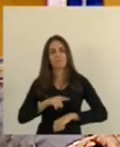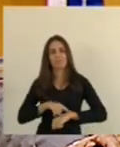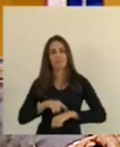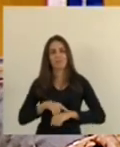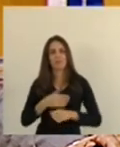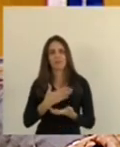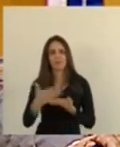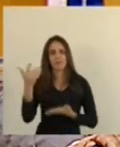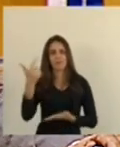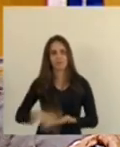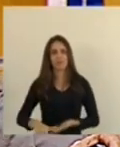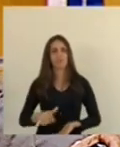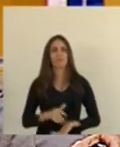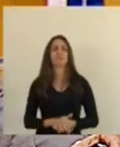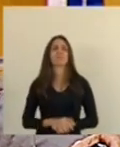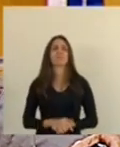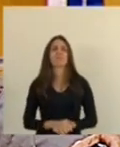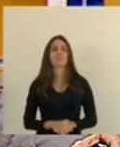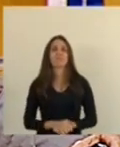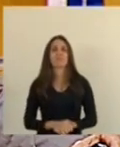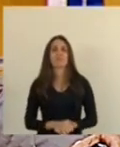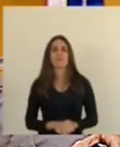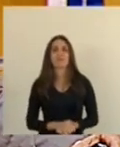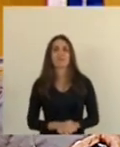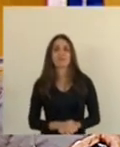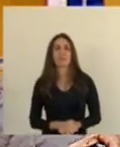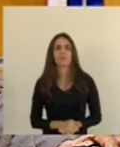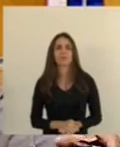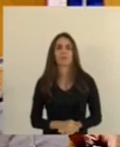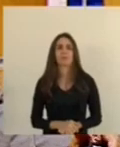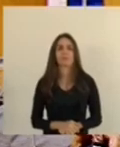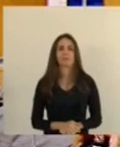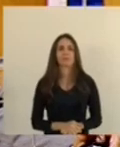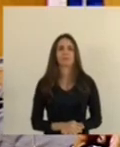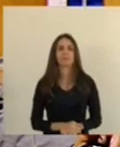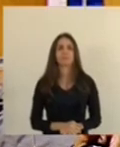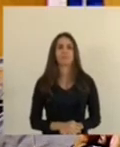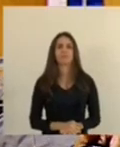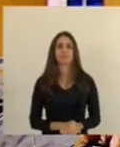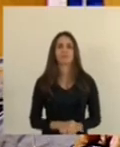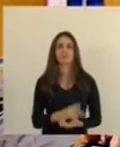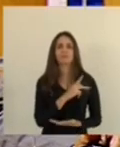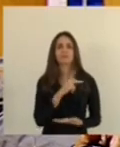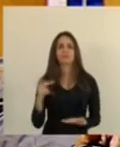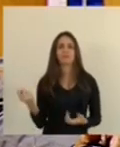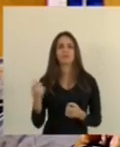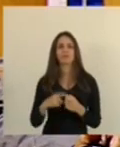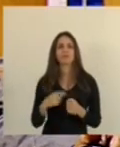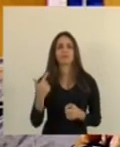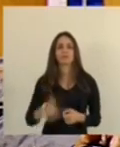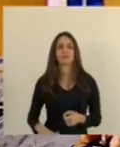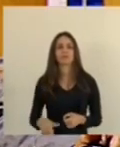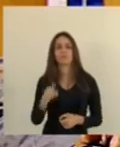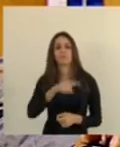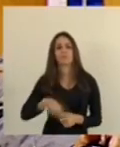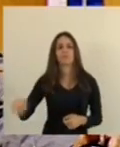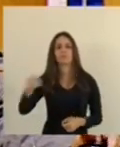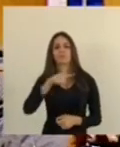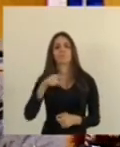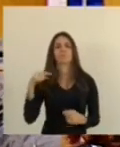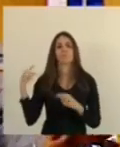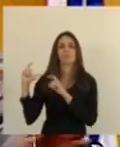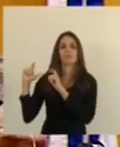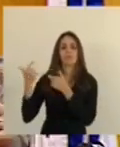um minuto e dez segundos do meu tempo para não tocar a sirene o senhor pode voltar aí para mim senhor presidente bom queridos amigos cumprindo a